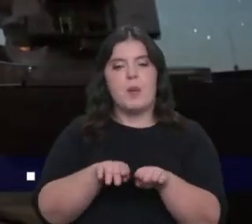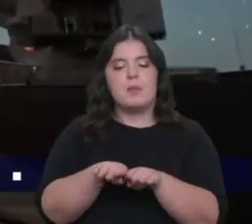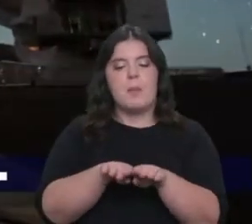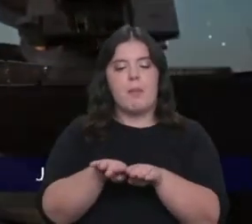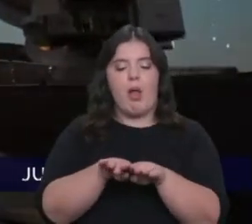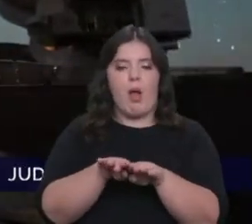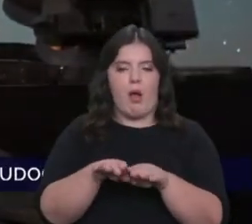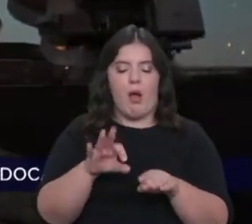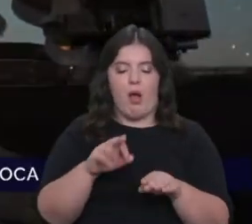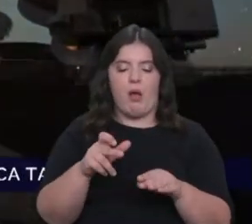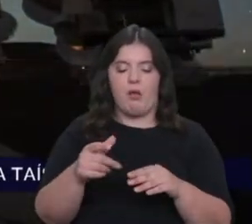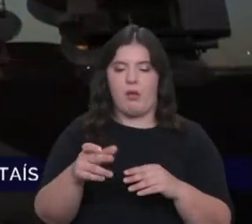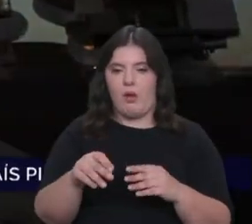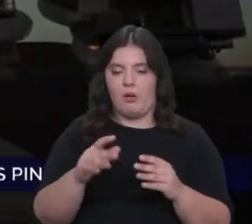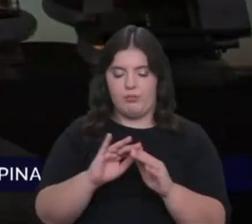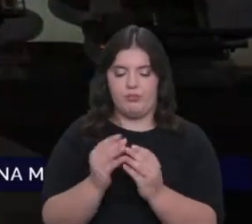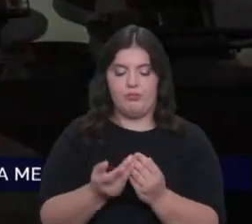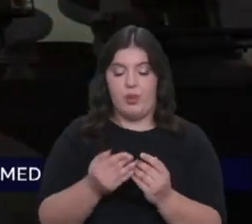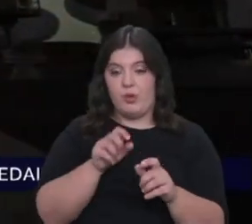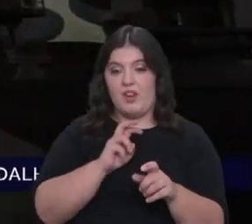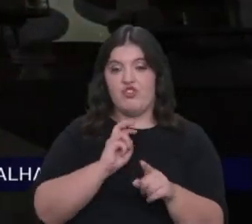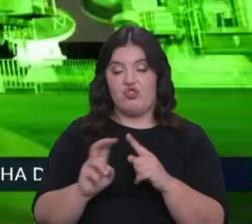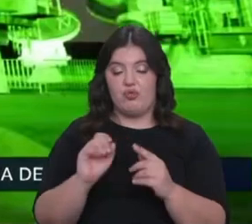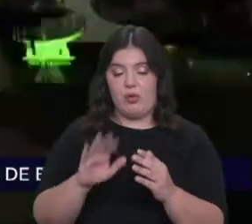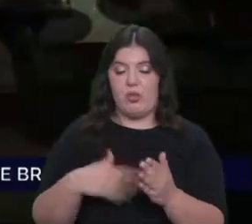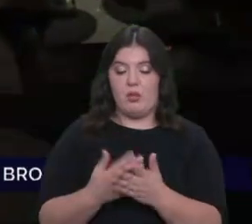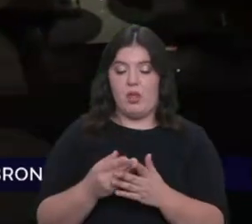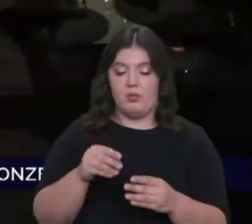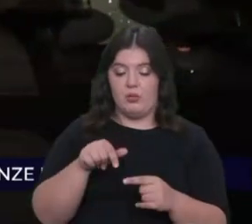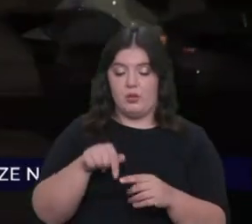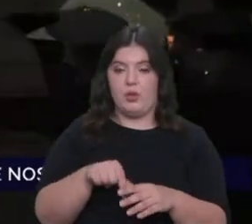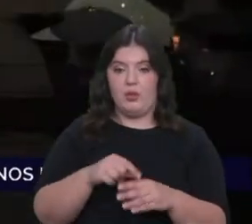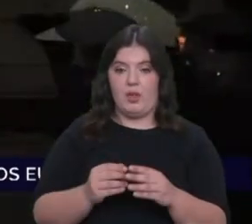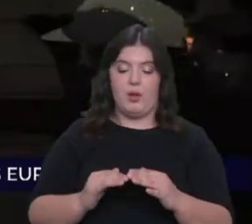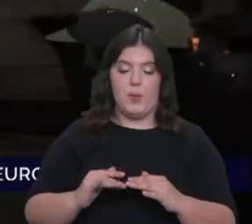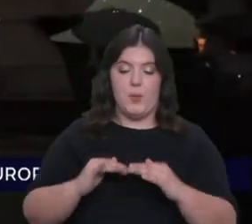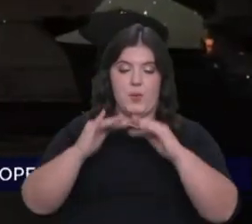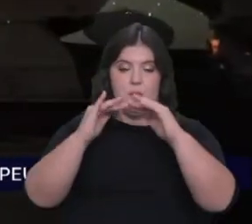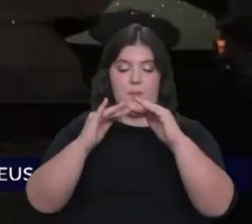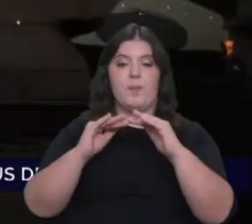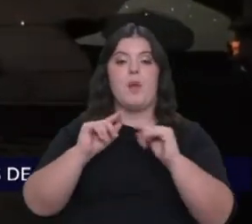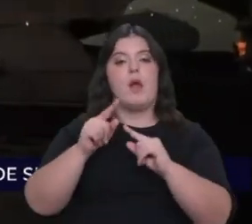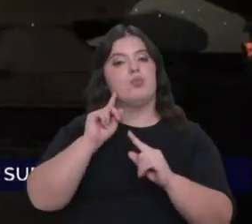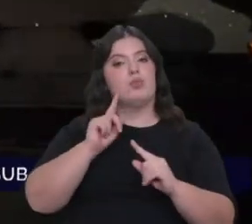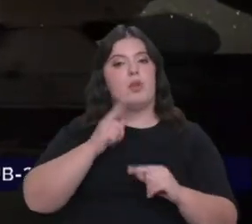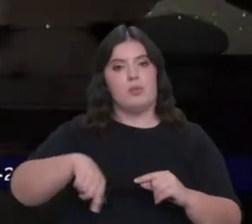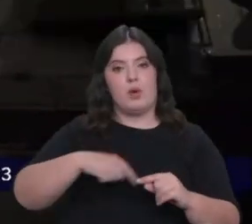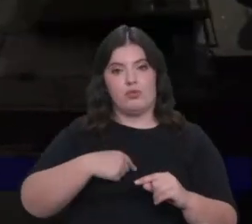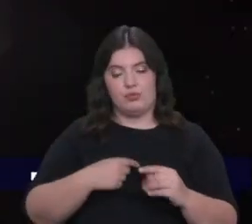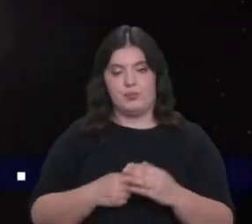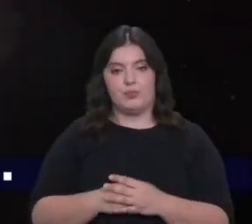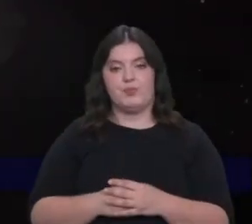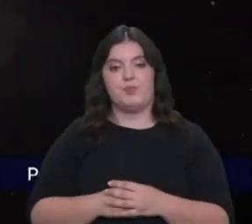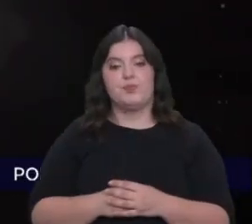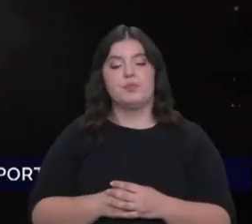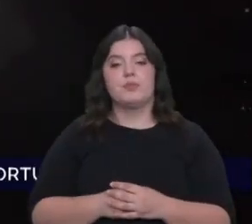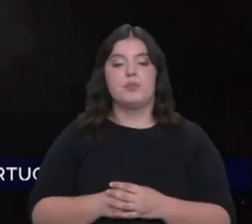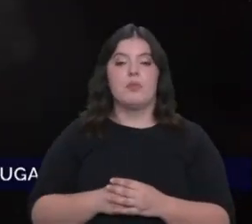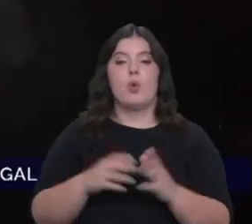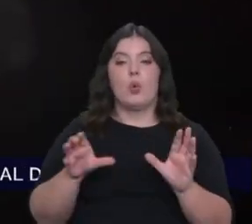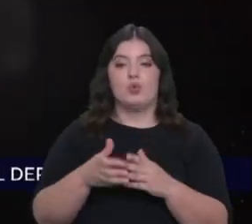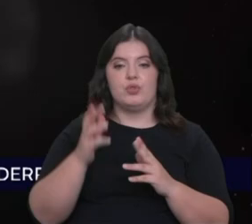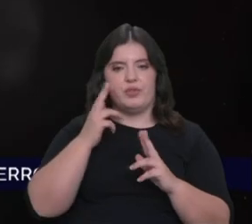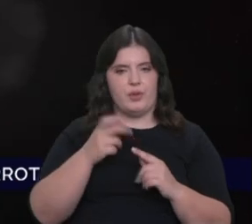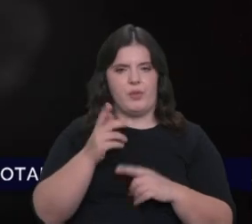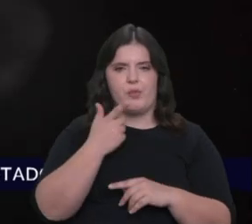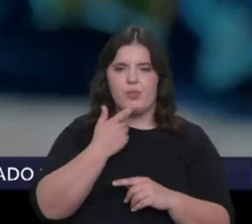ajudam a trazer a energia, nutrientes, do interior da Terra para a sua superfície, e é fundamental para nós. Um conjunto de investigadores fez